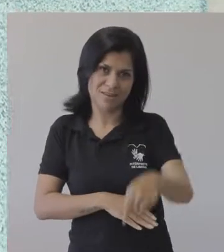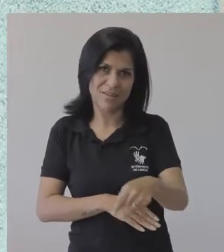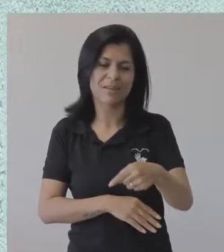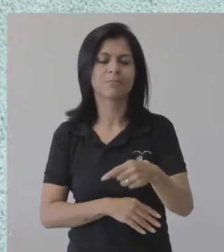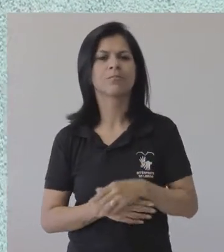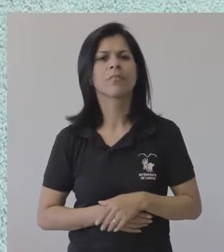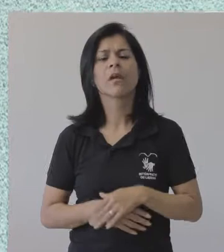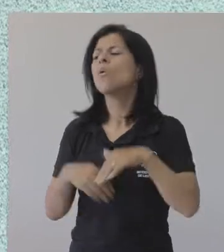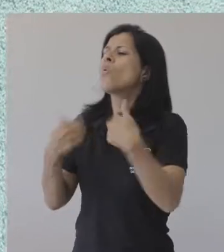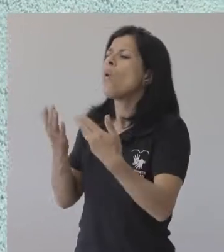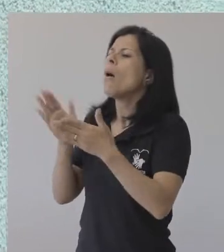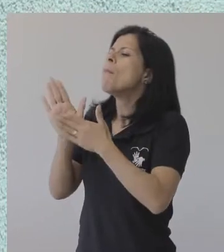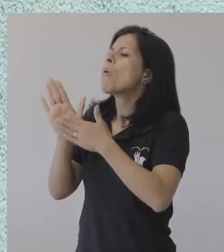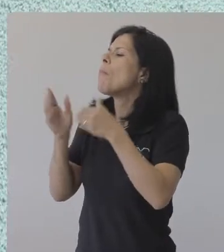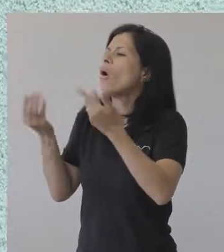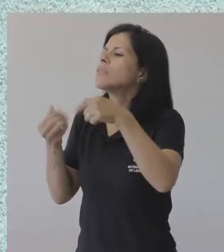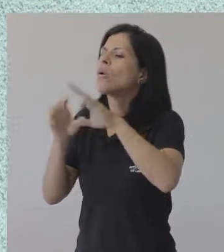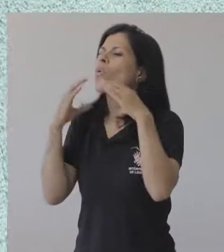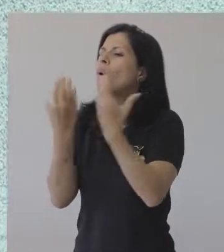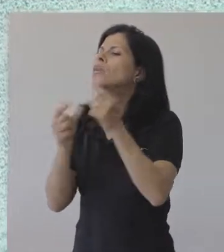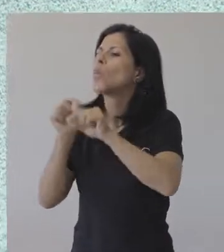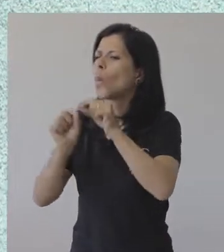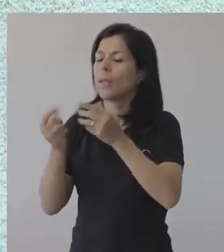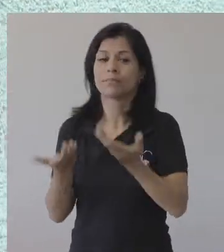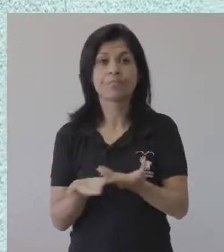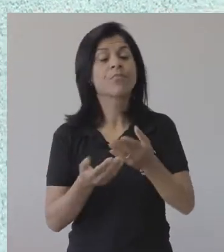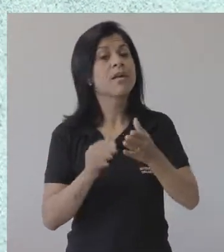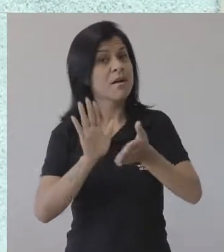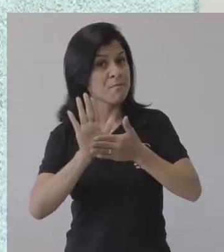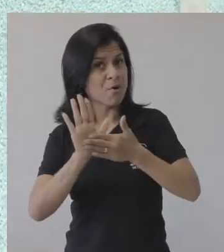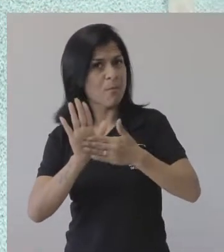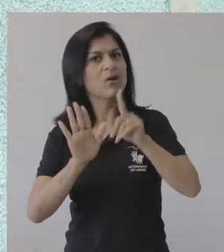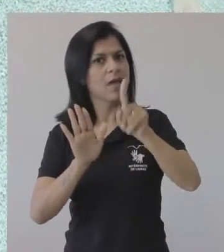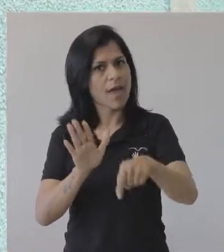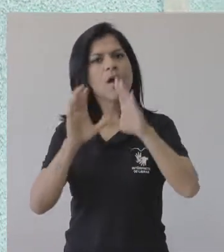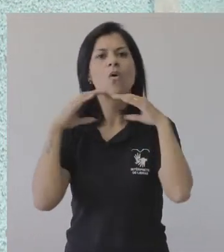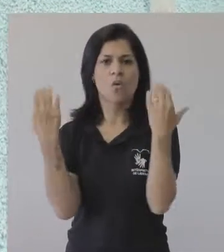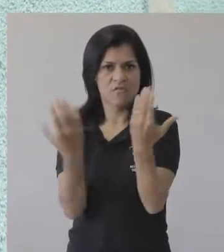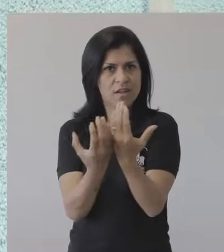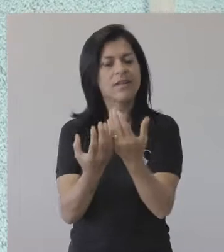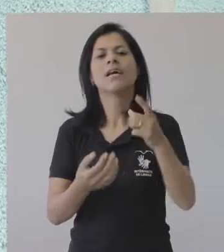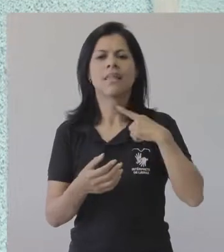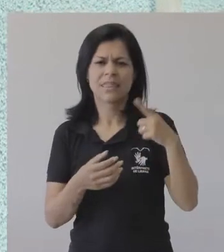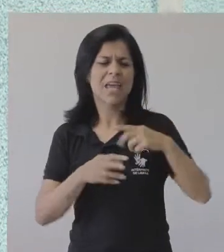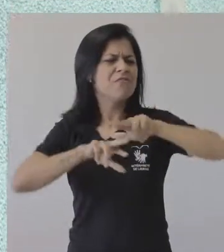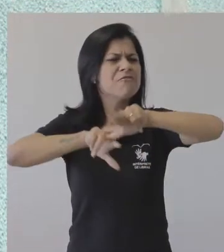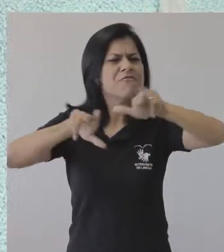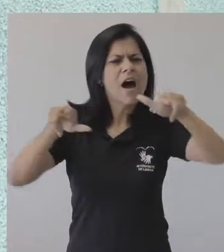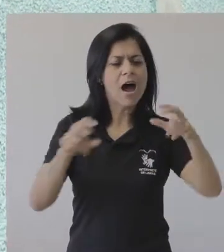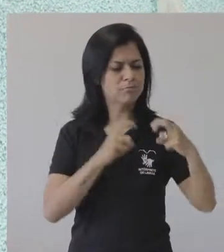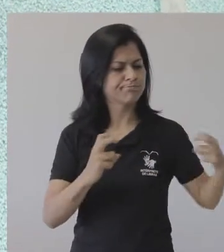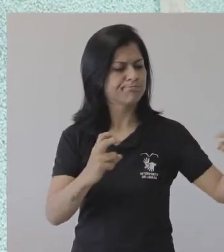E qual que a proposta do evento? O que vai ser discutido? Então, a proposta do evento, a conferência, ela vai ter um formato com mesas